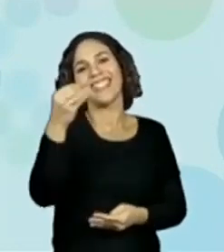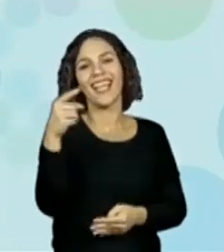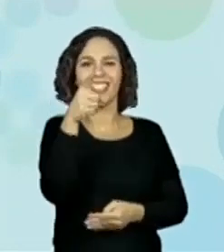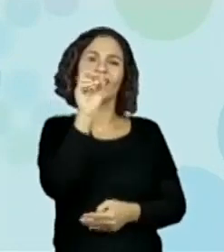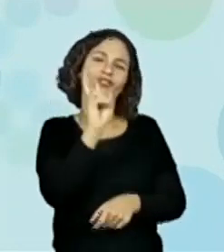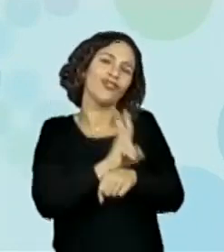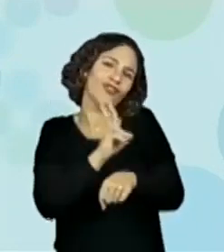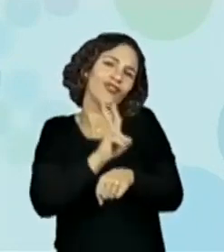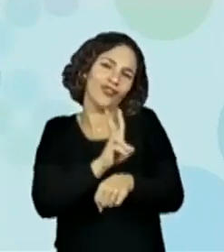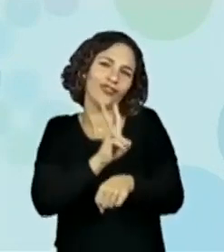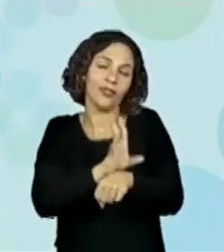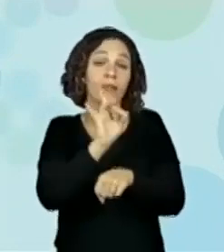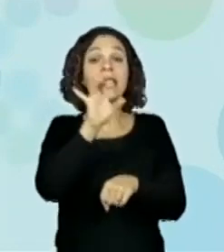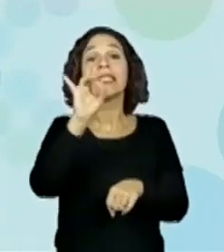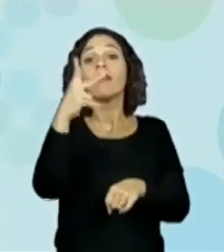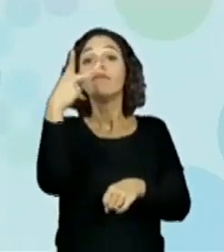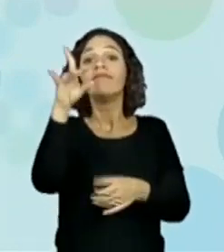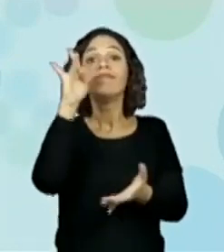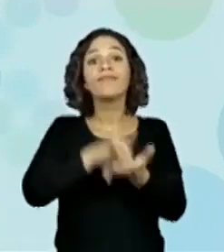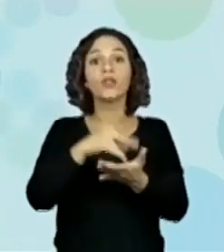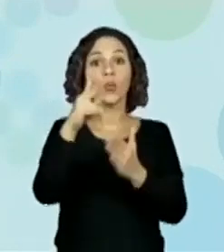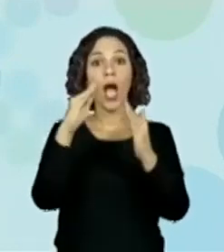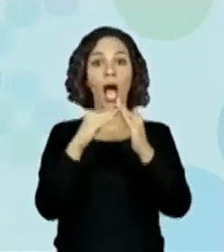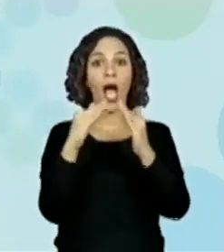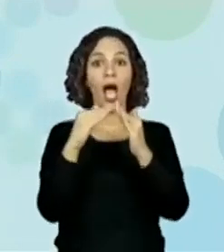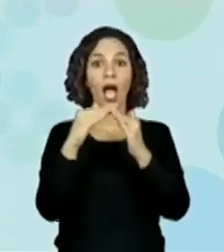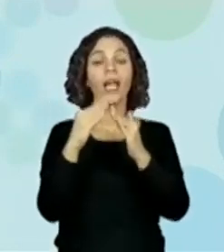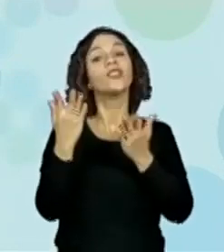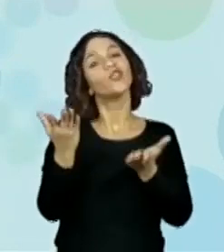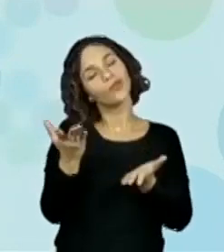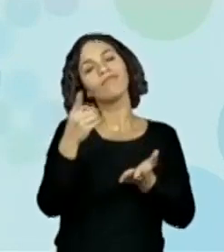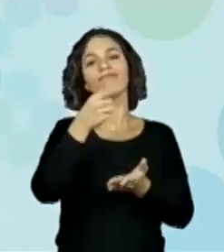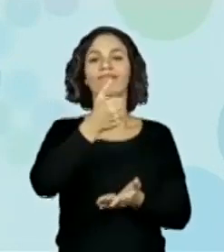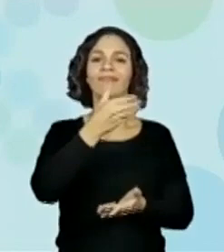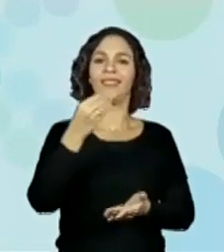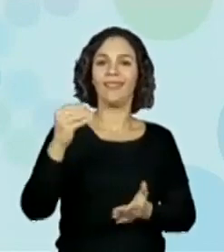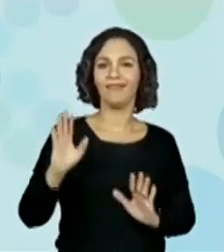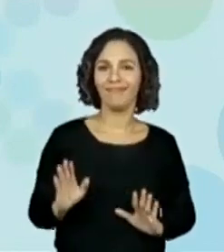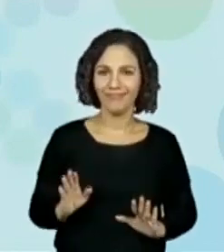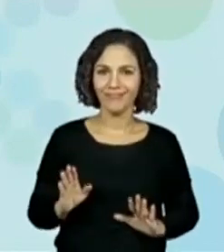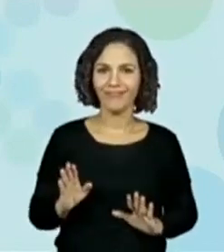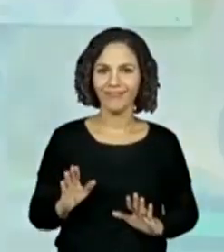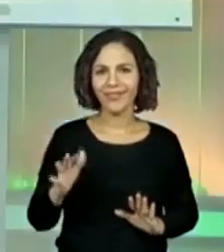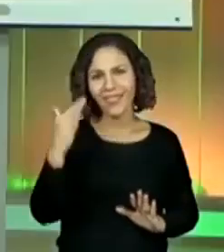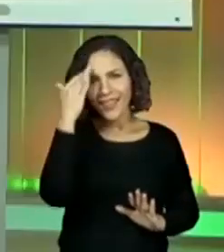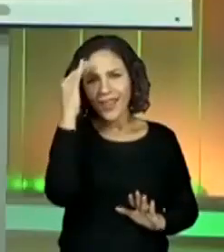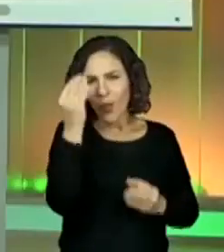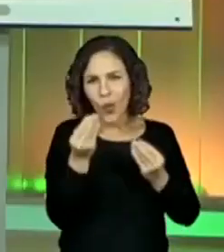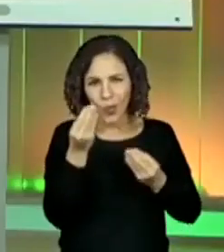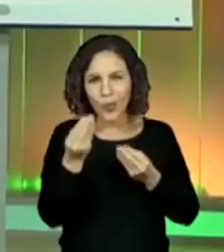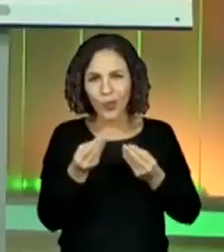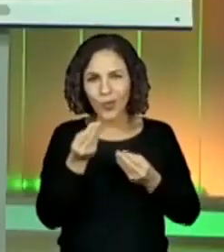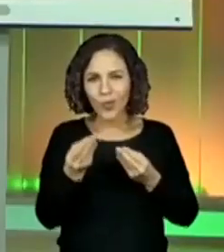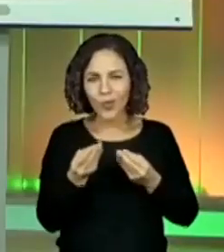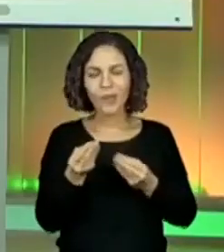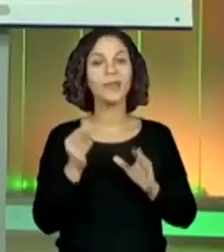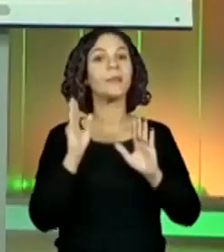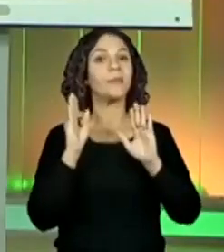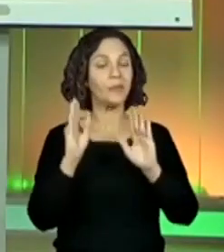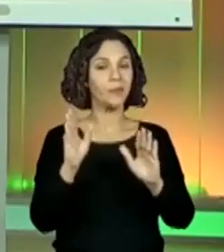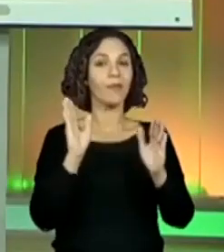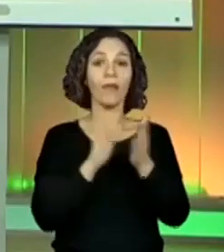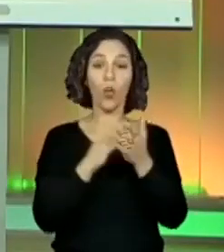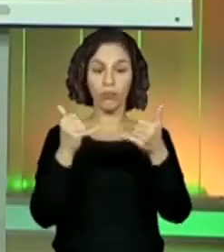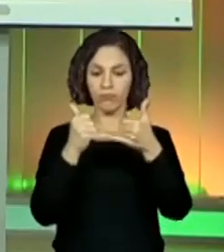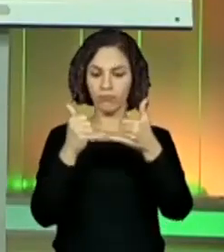você for contar um a um, você vai perceber que tem 100 azulejos. Compreendeu como é que funciona? Esse negócio